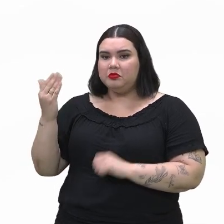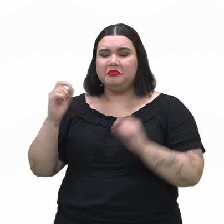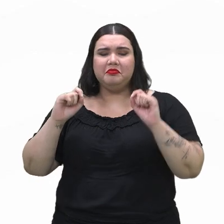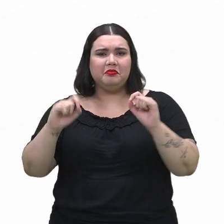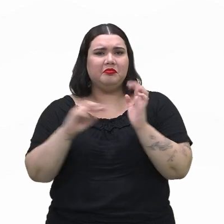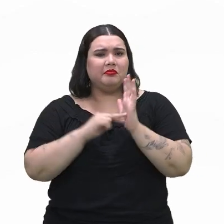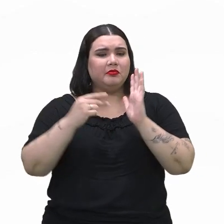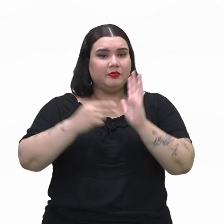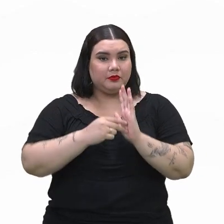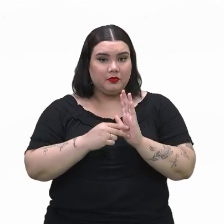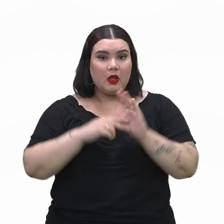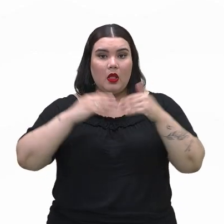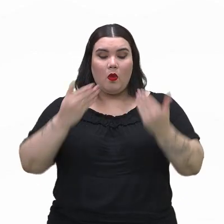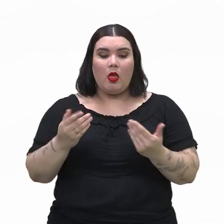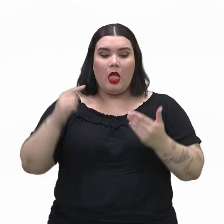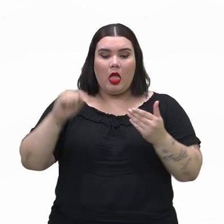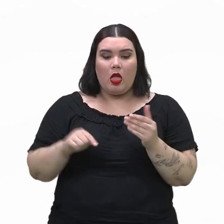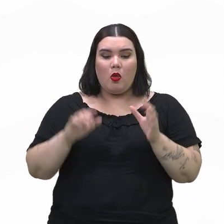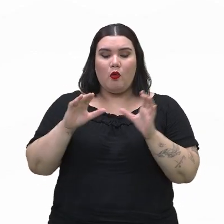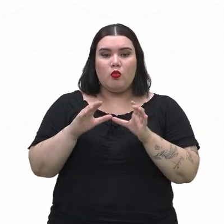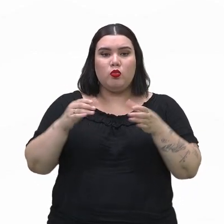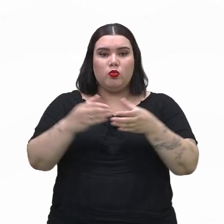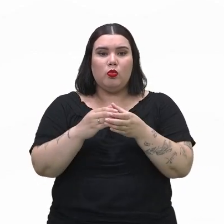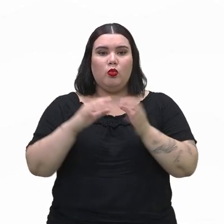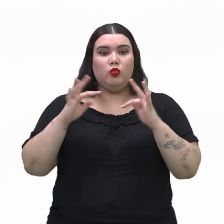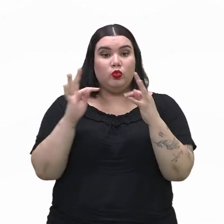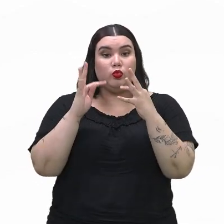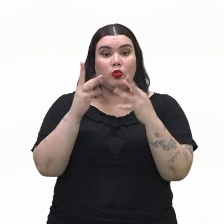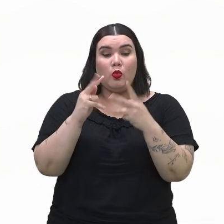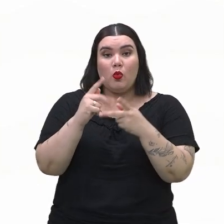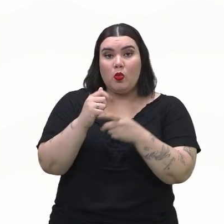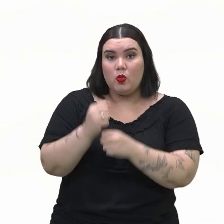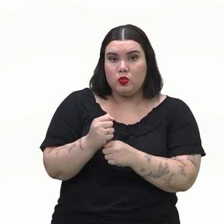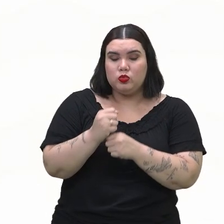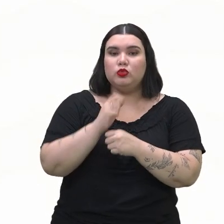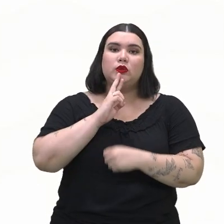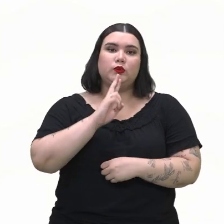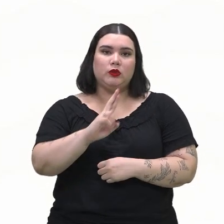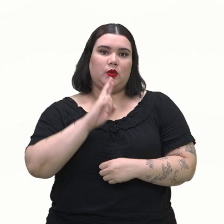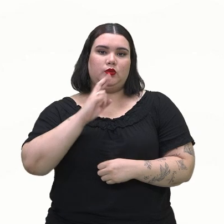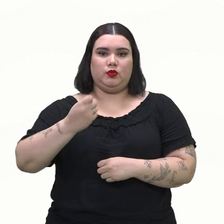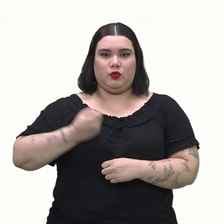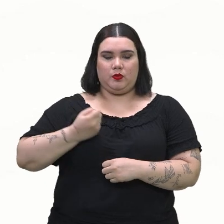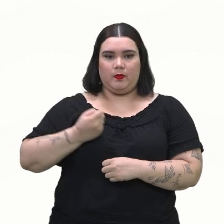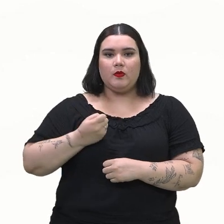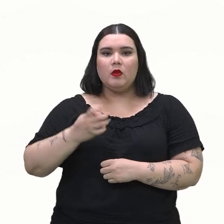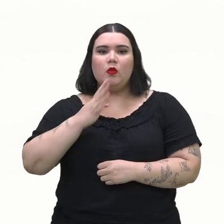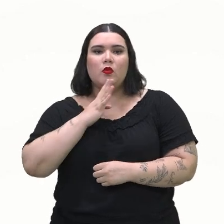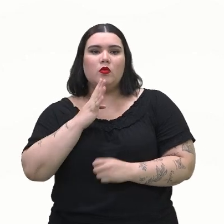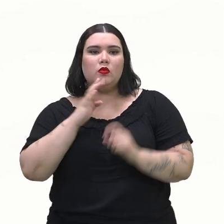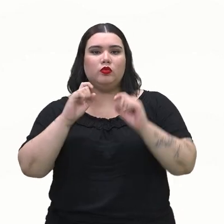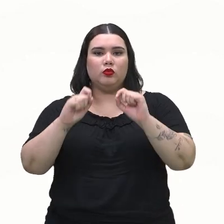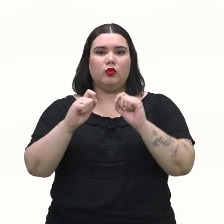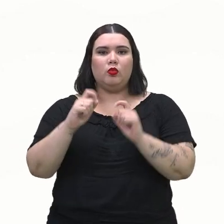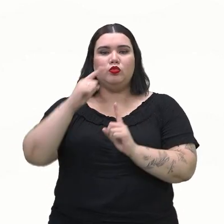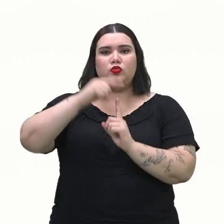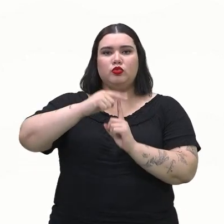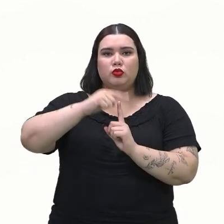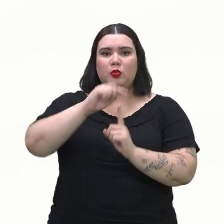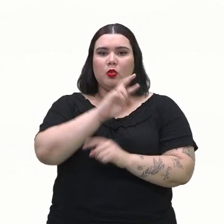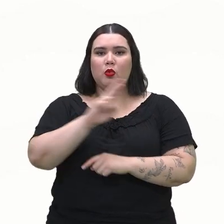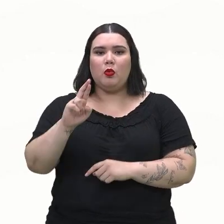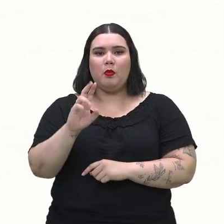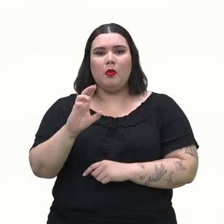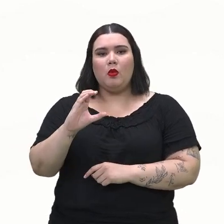conjunto de todos os resultados possíveis de um evento aleatório. Conhecido também como conjunto universo, o